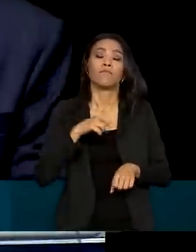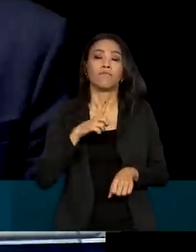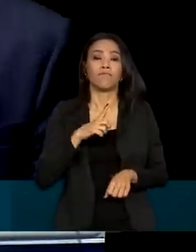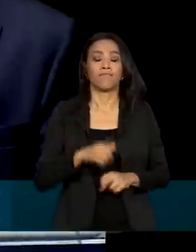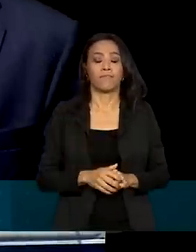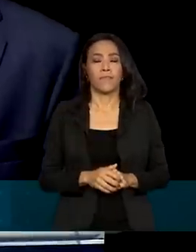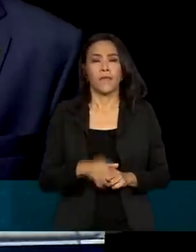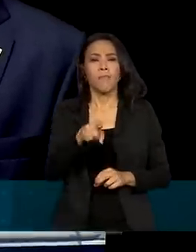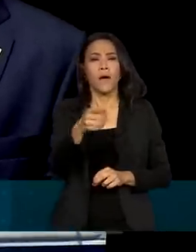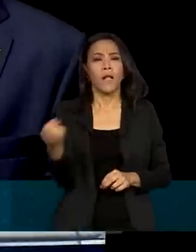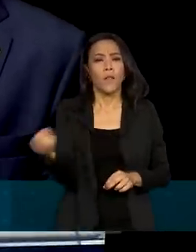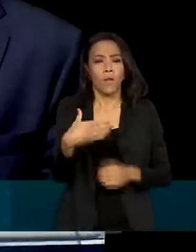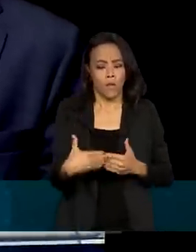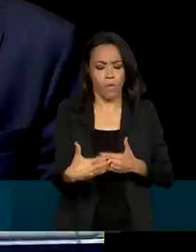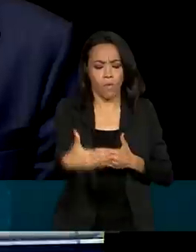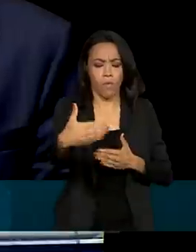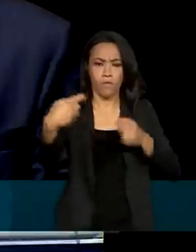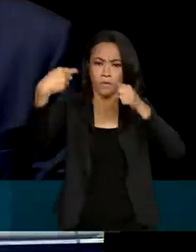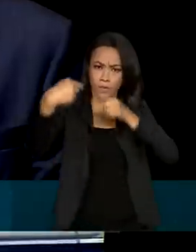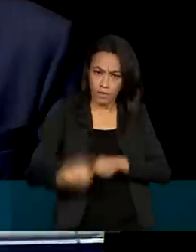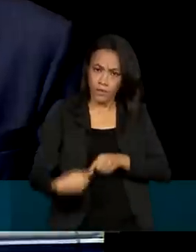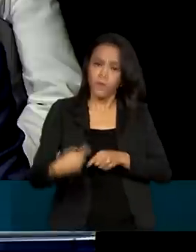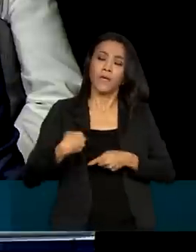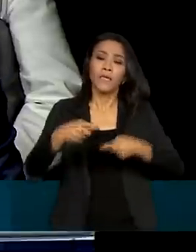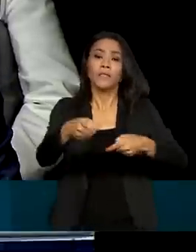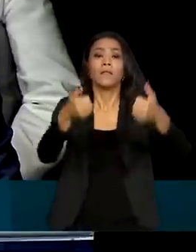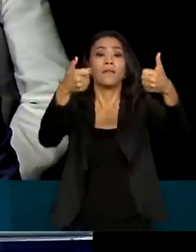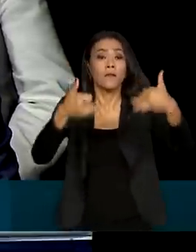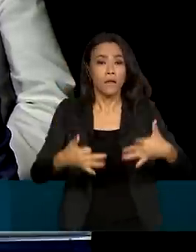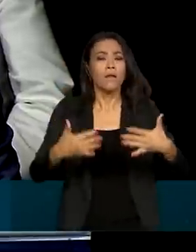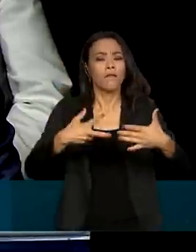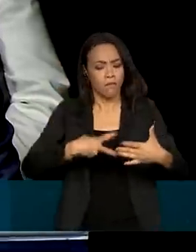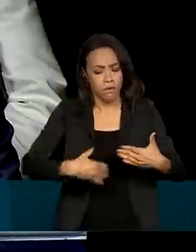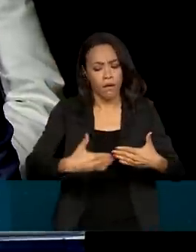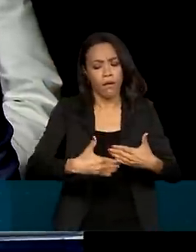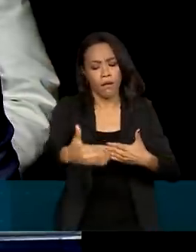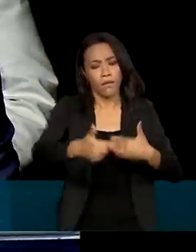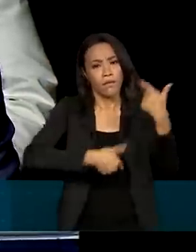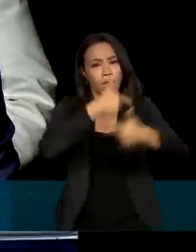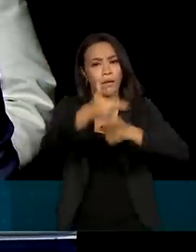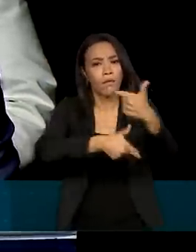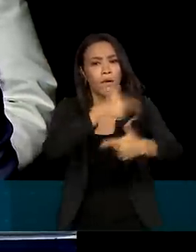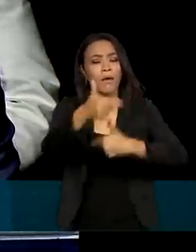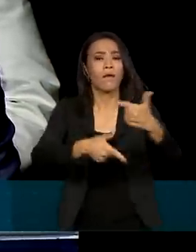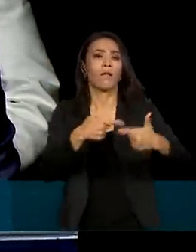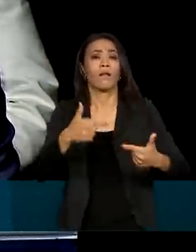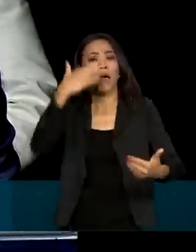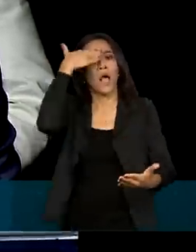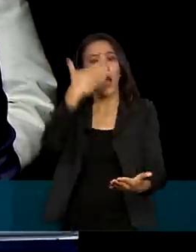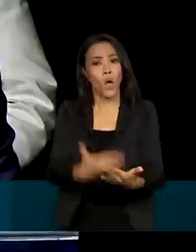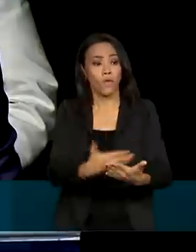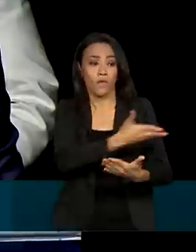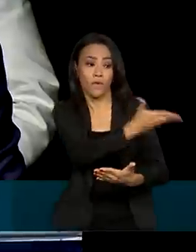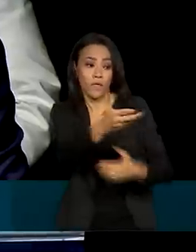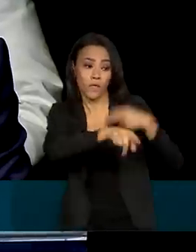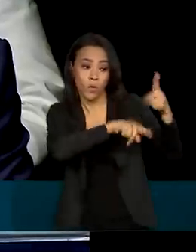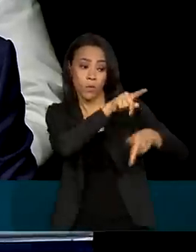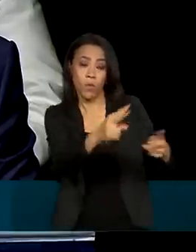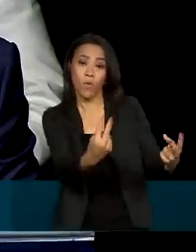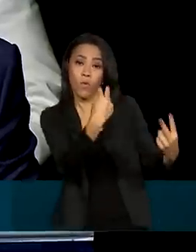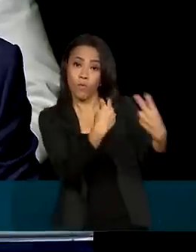desafios para a nova gestão, Vinícius de Carvalho afirmou que trabalhará para reconstruir a confiança da população na